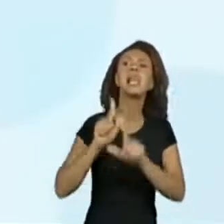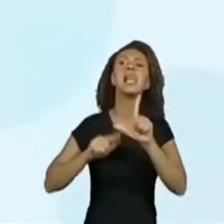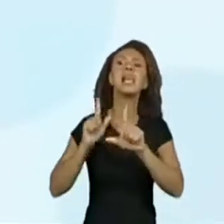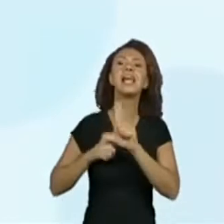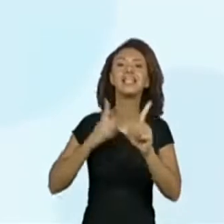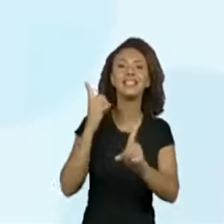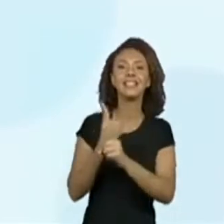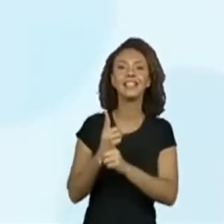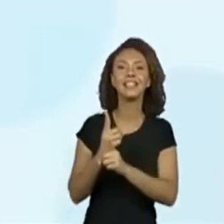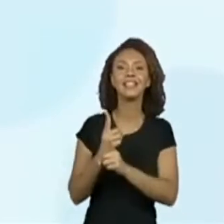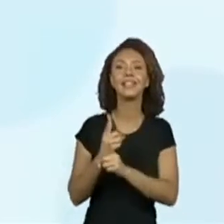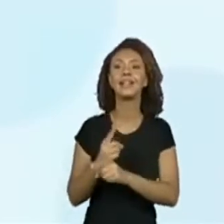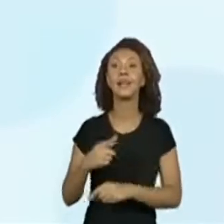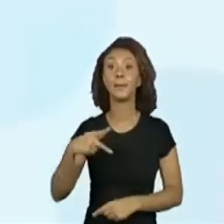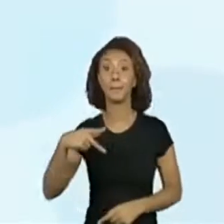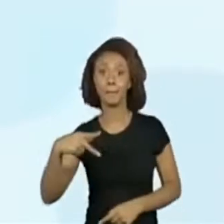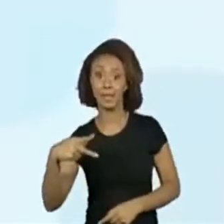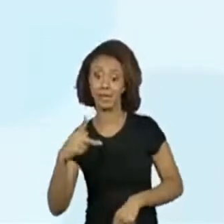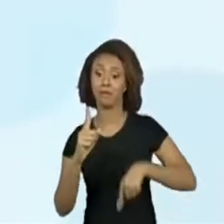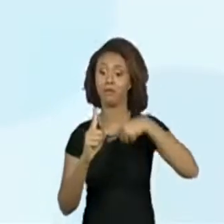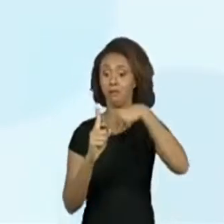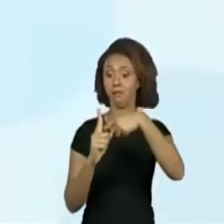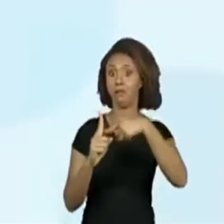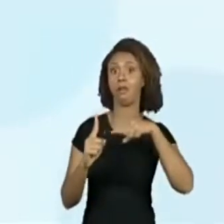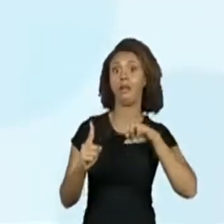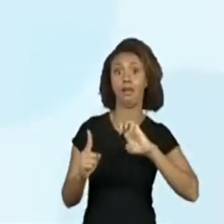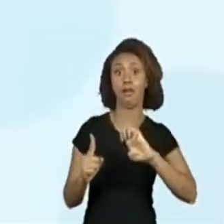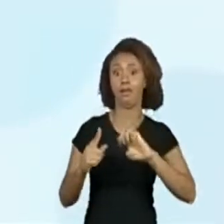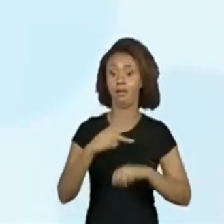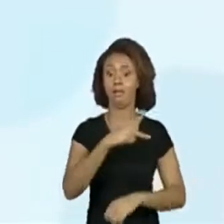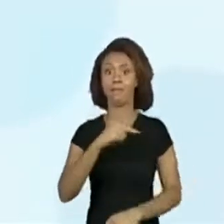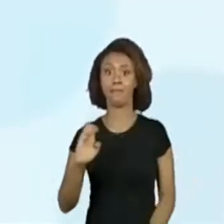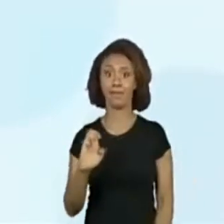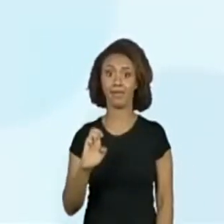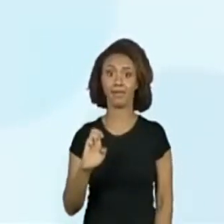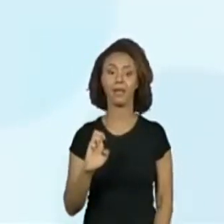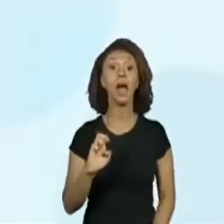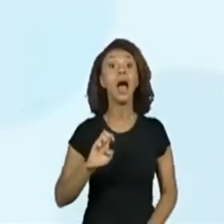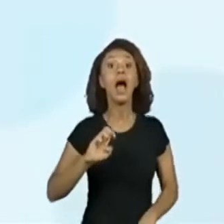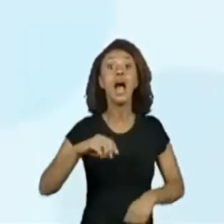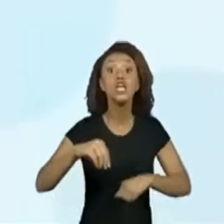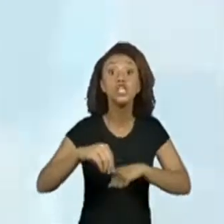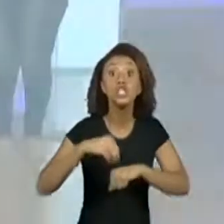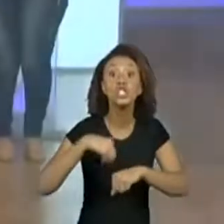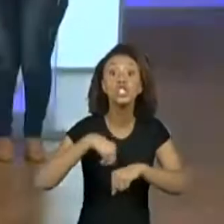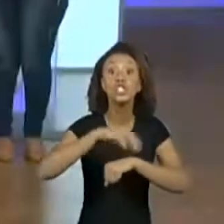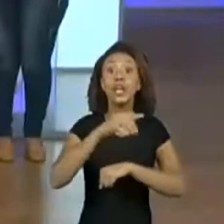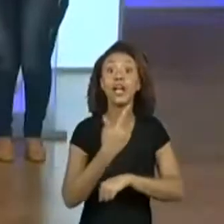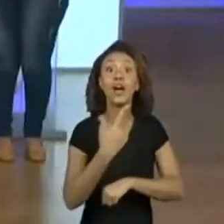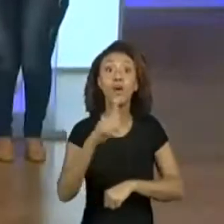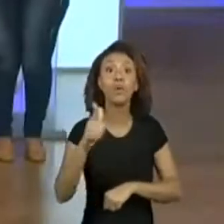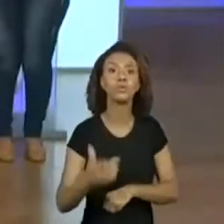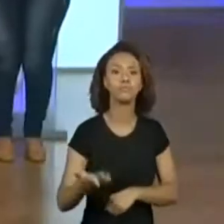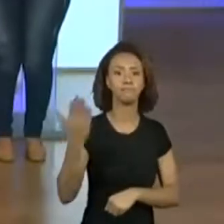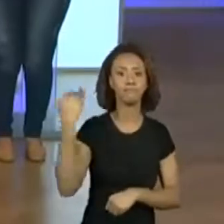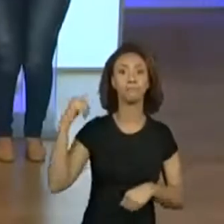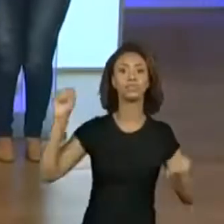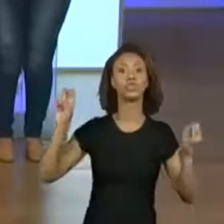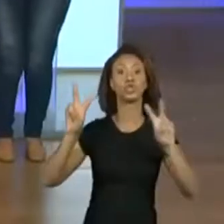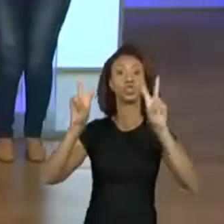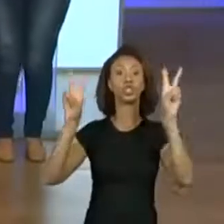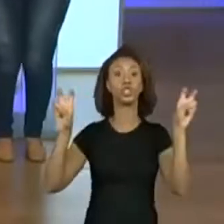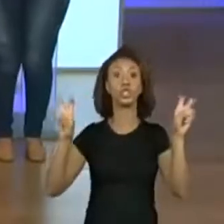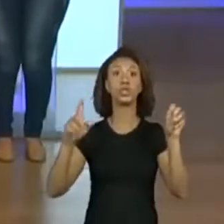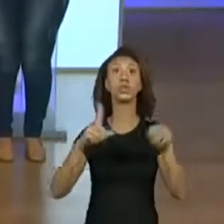pé é P com E. Tá. Ah, outra dica bacana, professora Vivi, que você já ajudou. Lá no nosso título está assim,